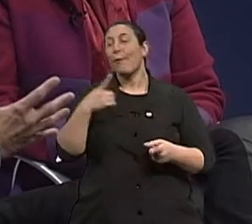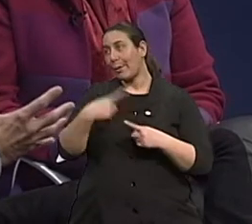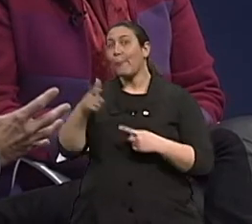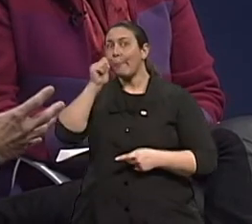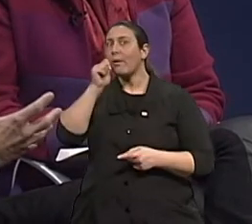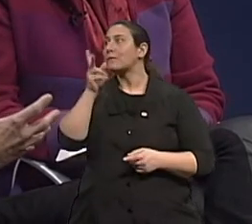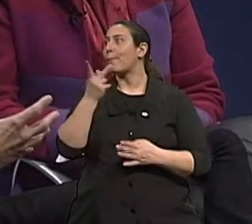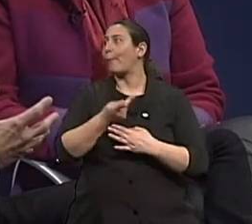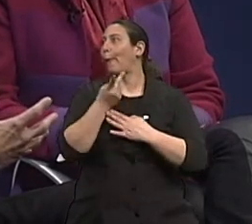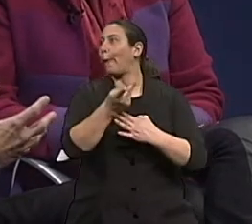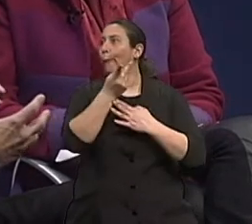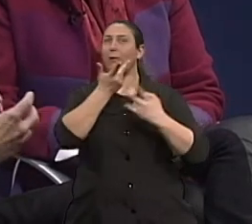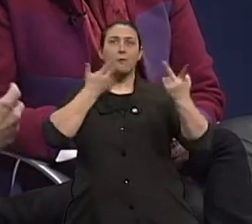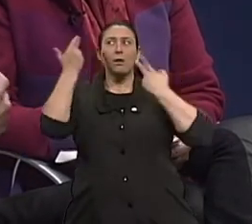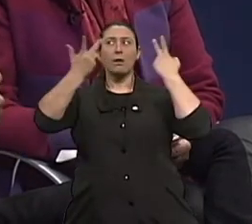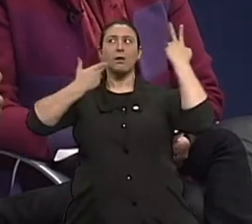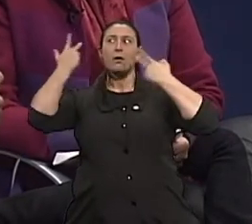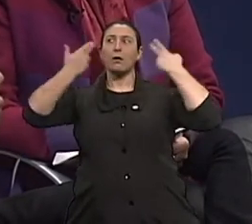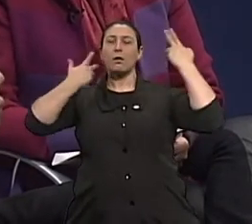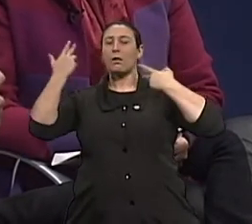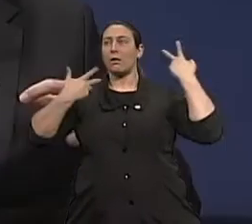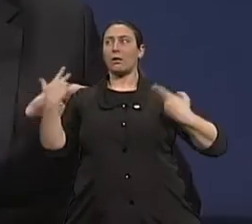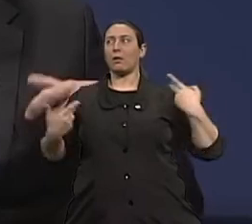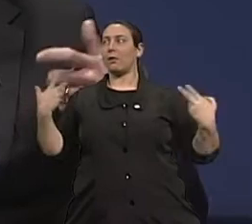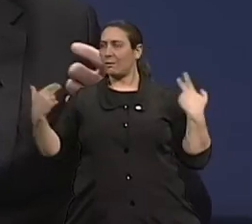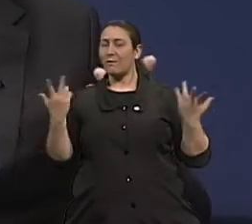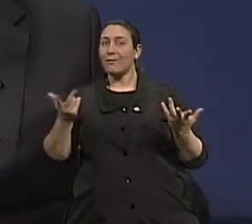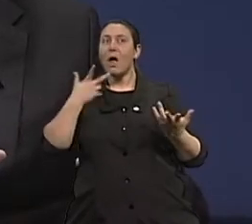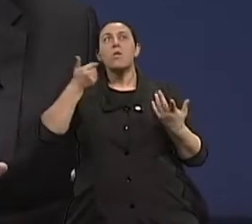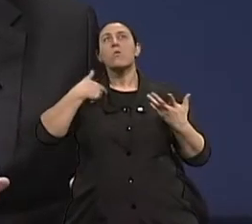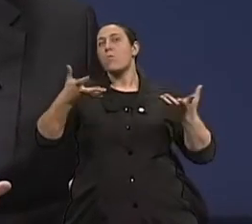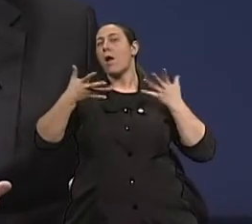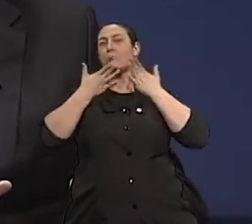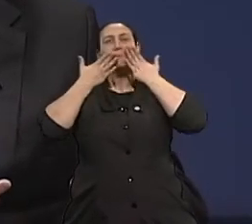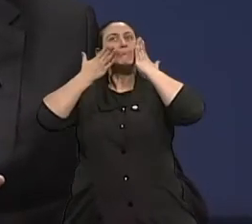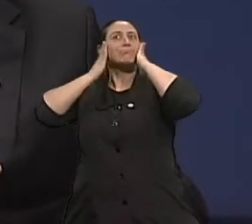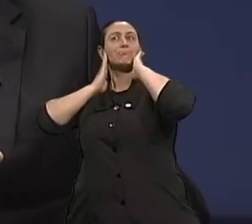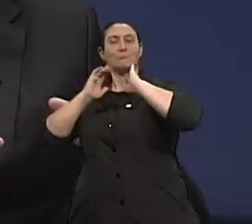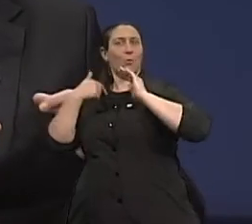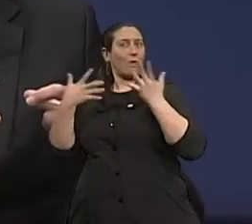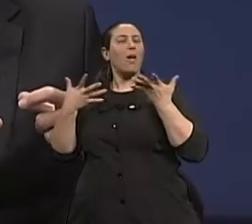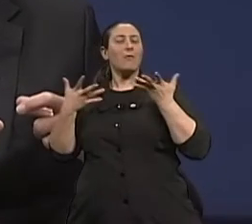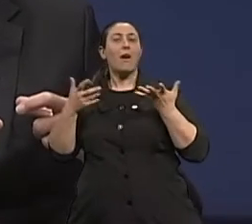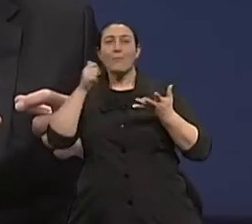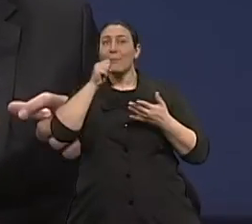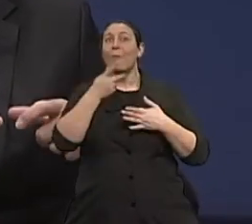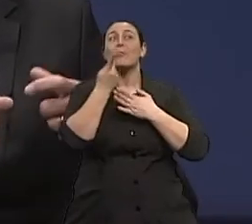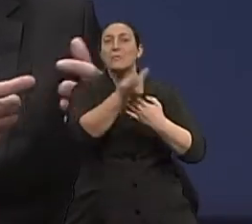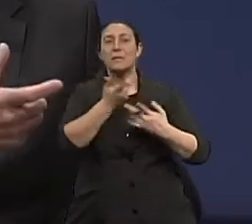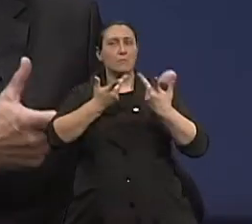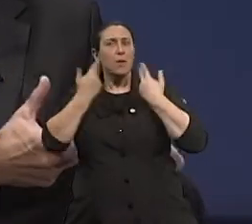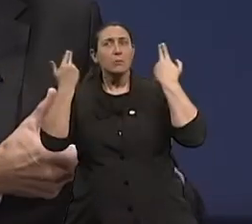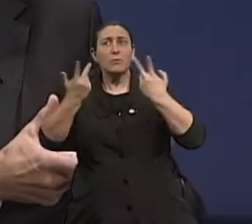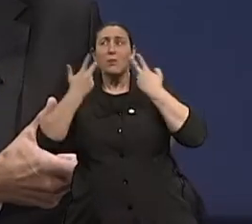procuram cirurgiões plásticos, né? Eu digo para buscar a ilusão do rejuvenescimento. Elas buscam na cirurgia plástica